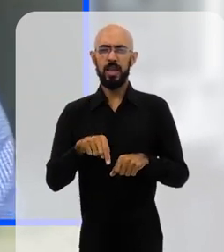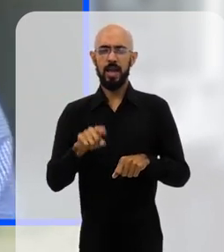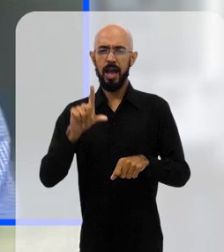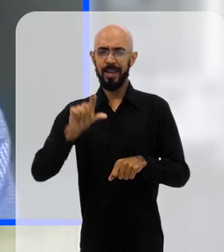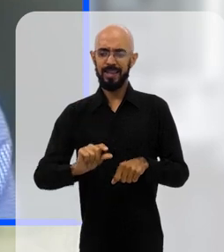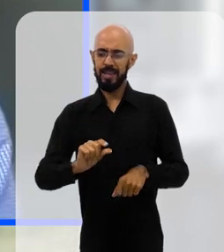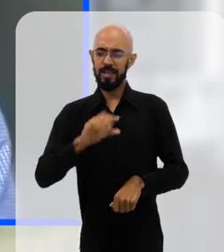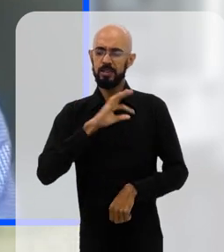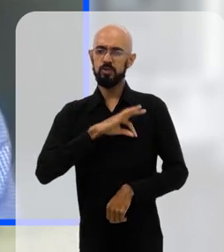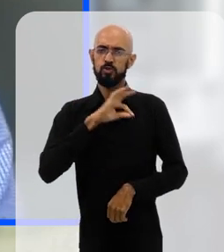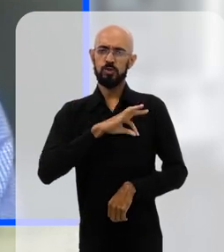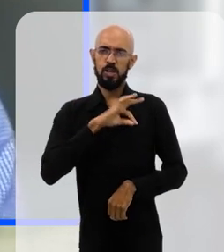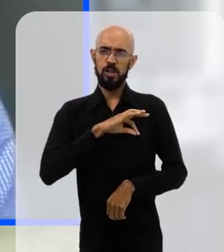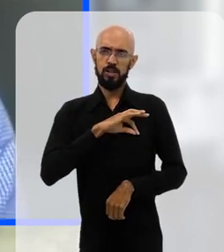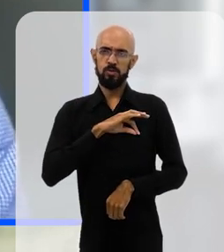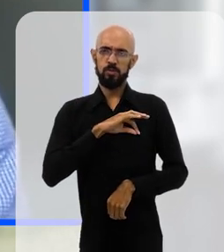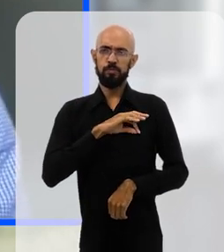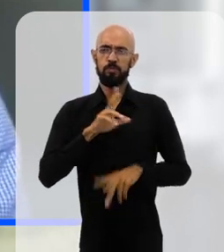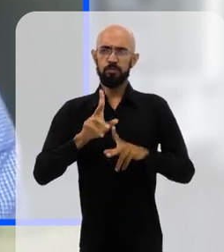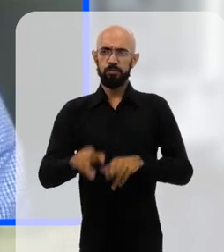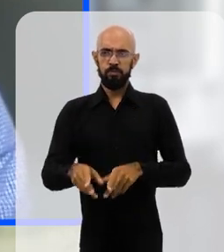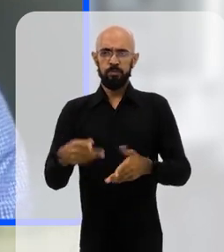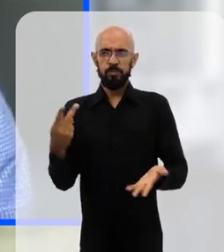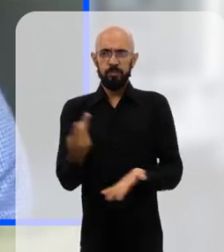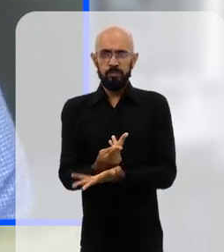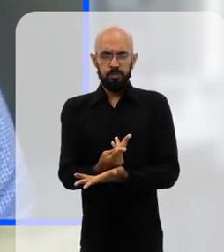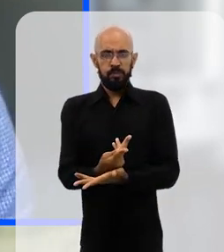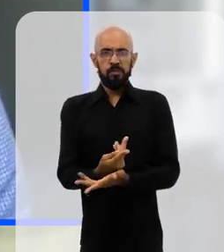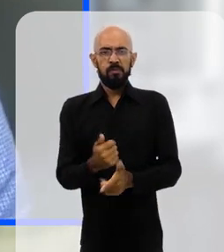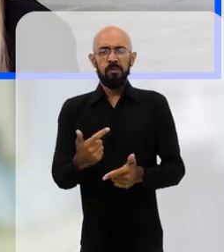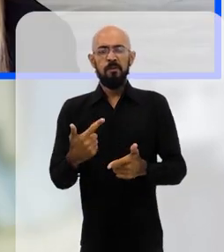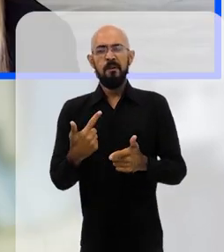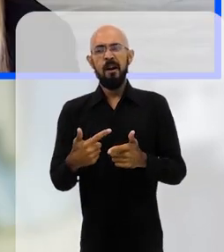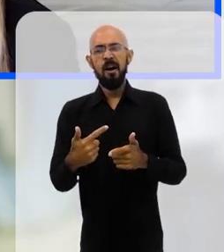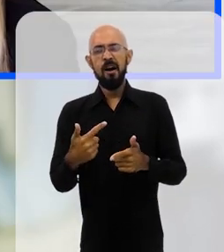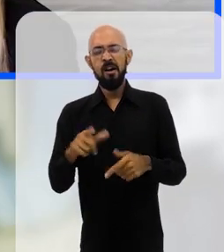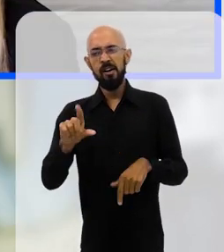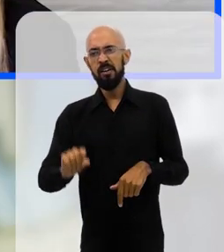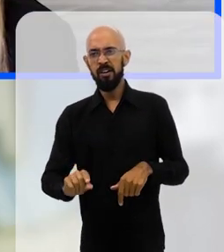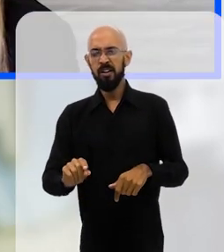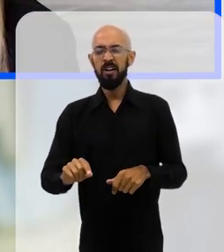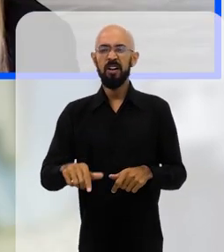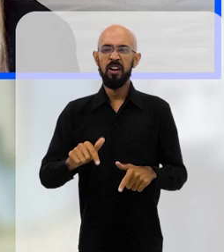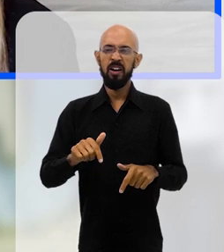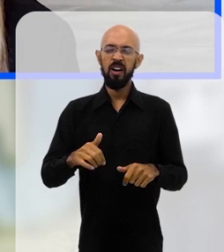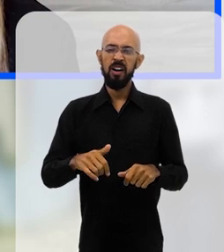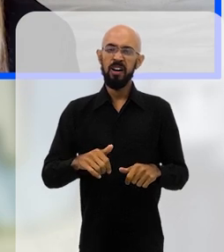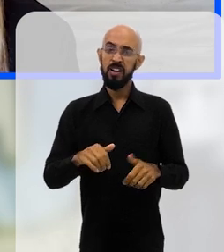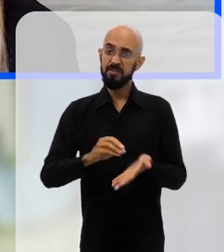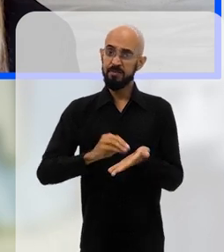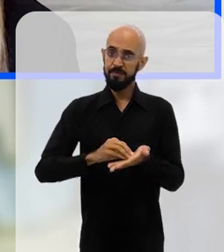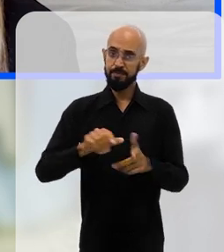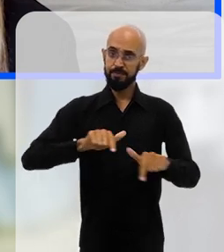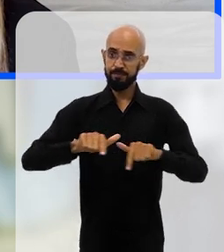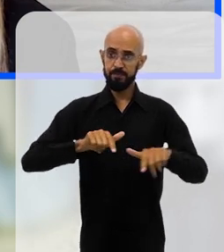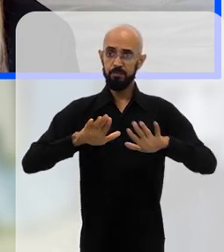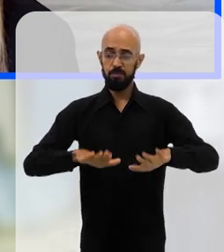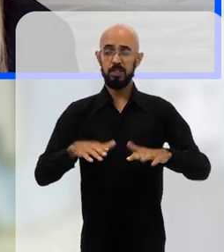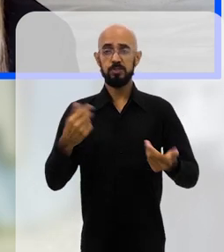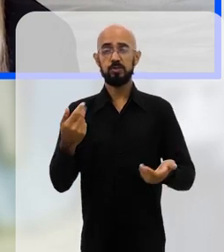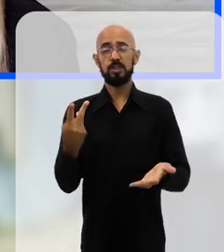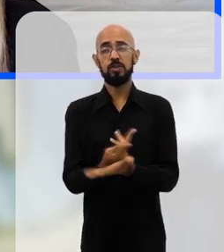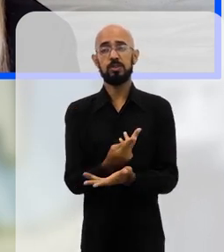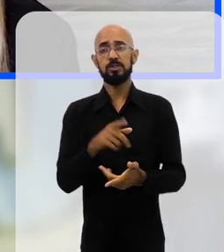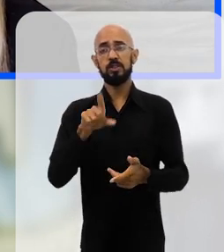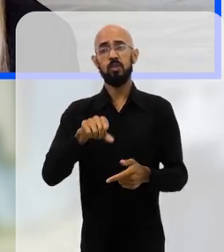renda geral do trabalho. Então, mesmo que tenha havido um recuo na taxa de desemprego recentemente, a gente tem uma tendência